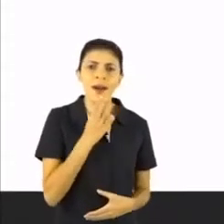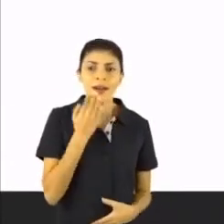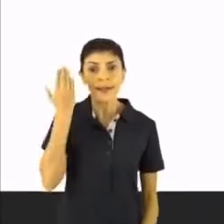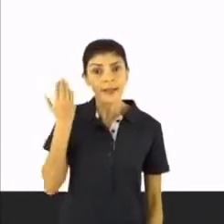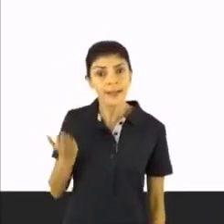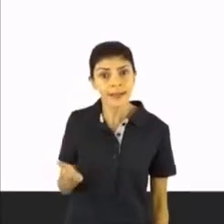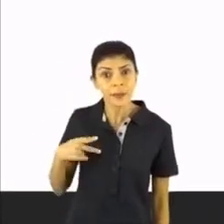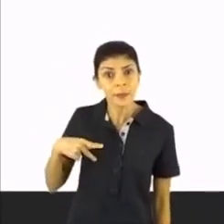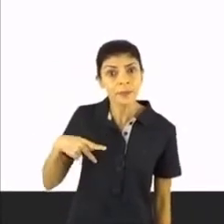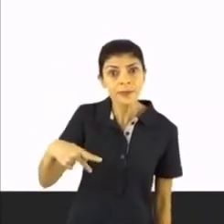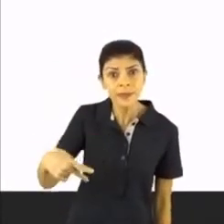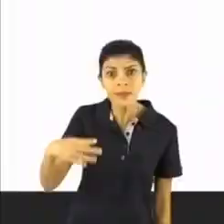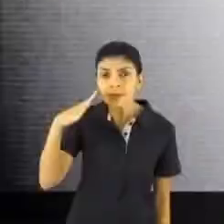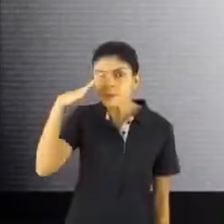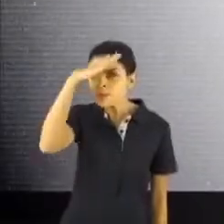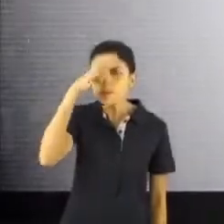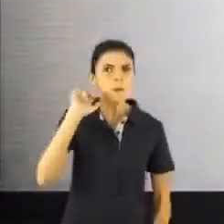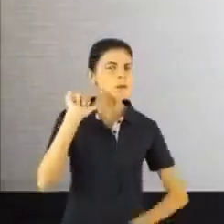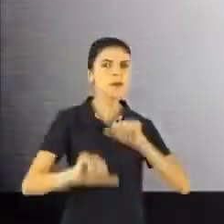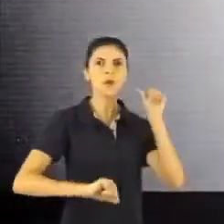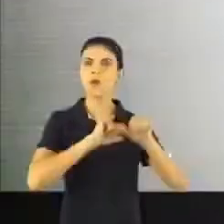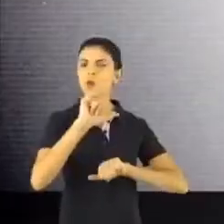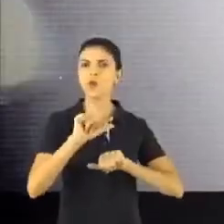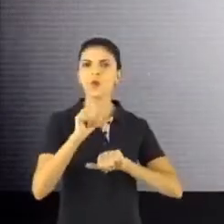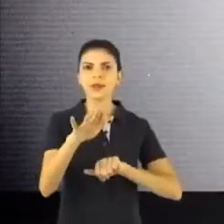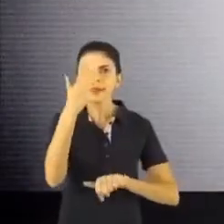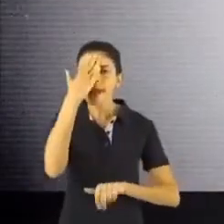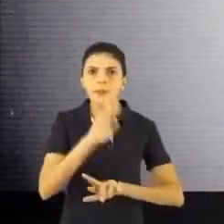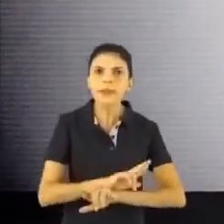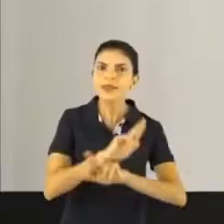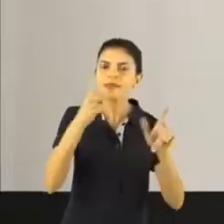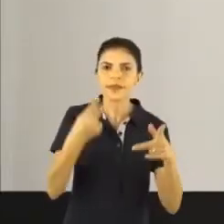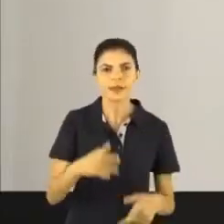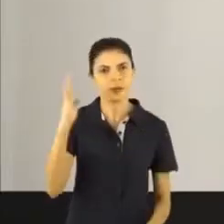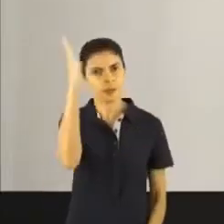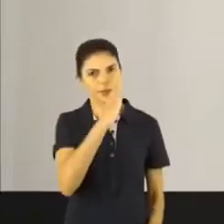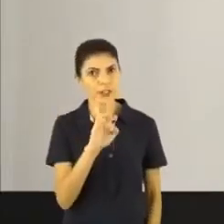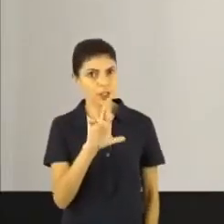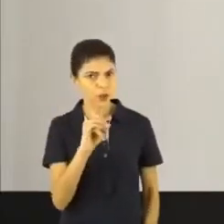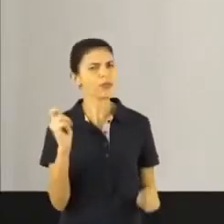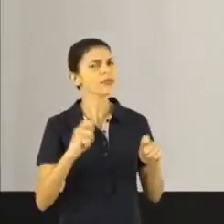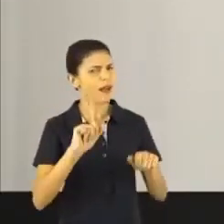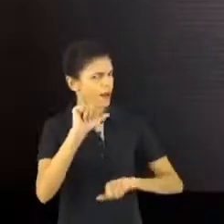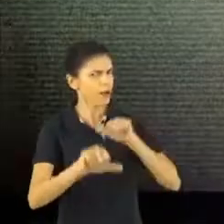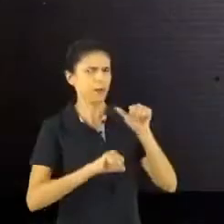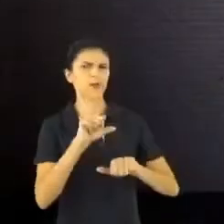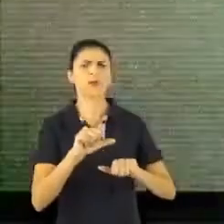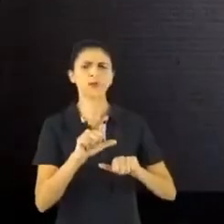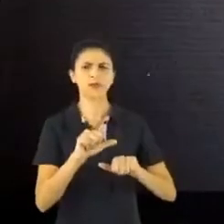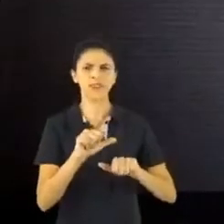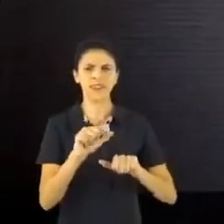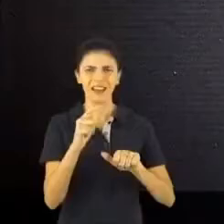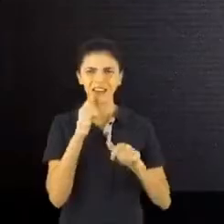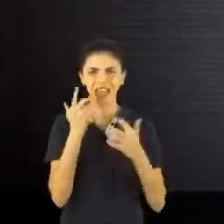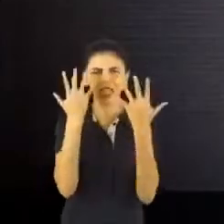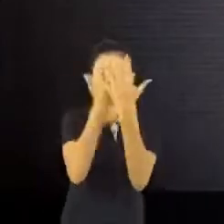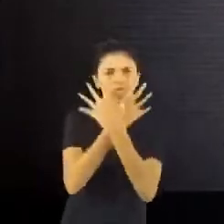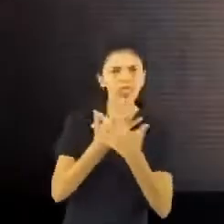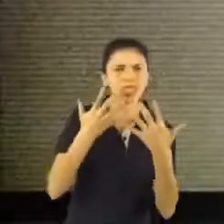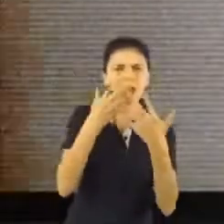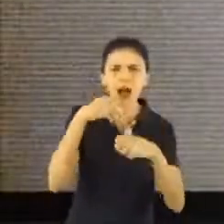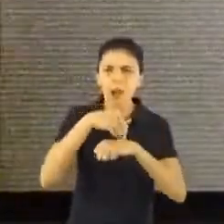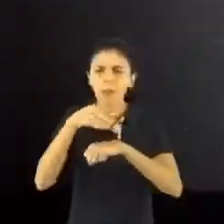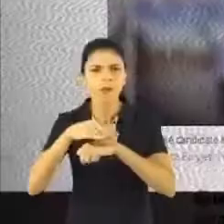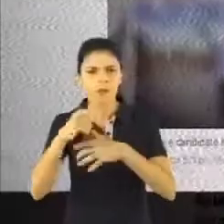Bolsonaro está mudando o Brasil. Agora, a gente tem a oportunidade de mudar o Rio de Janeiro também. Não vou iludir vocês.